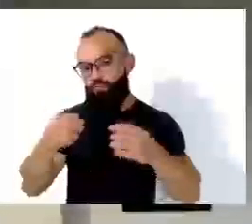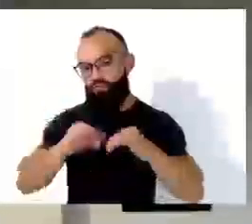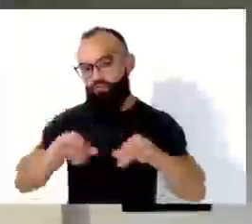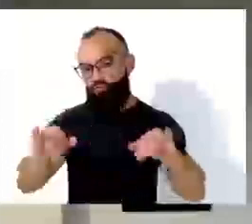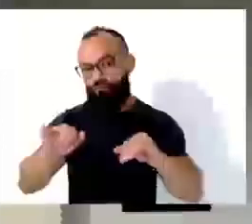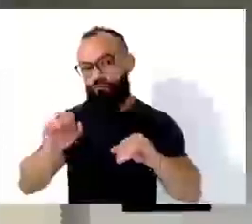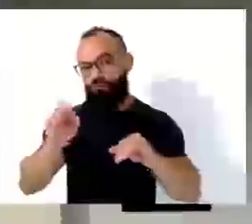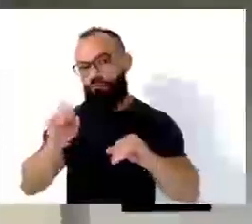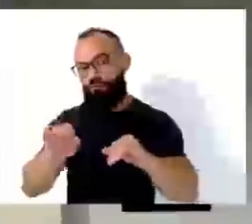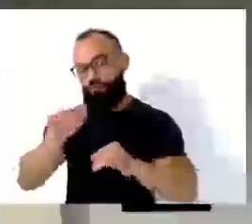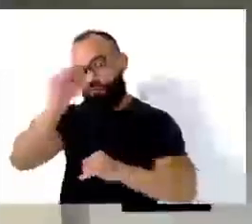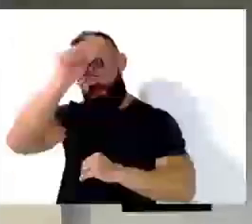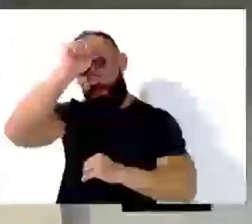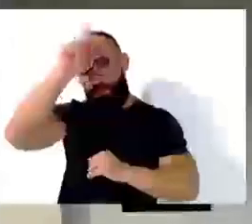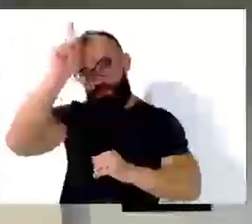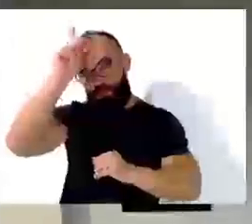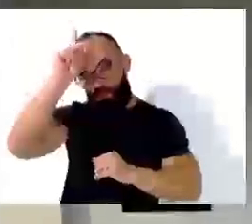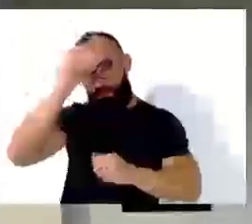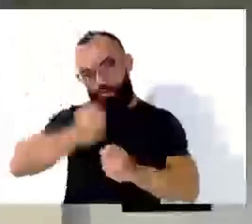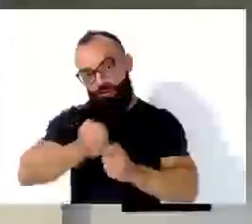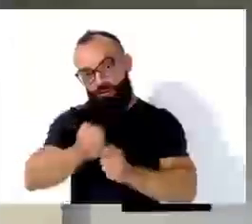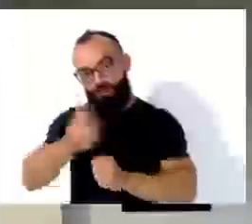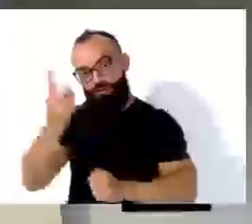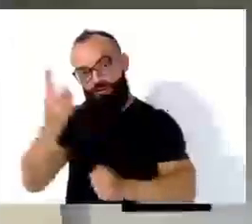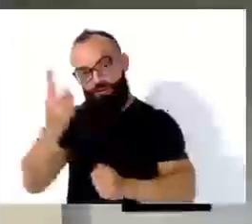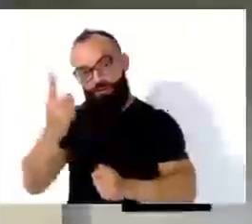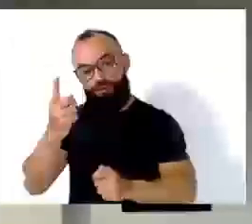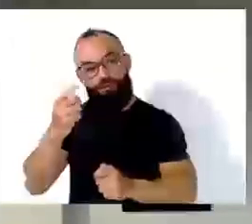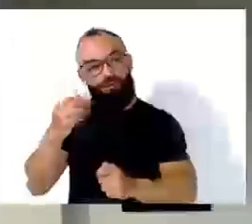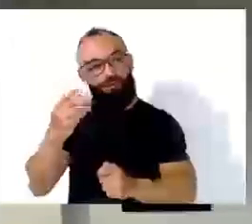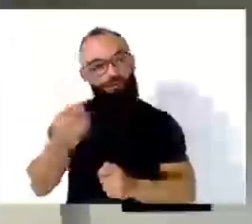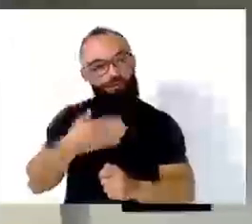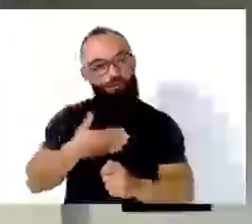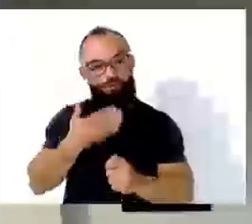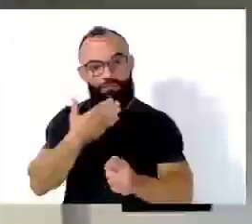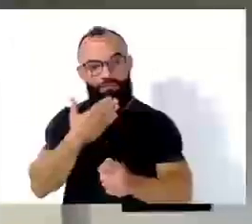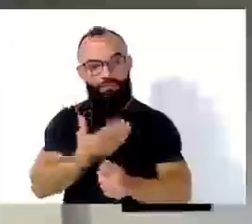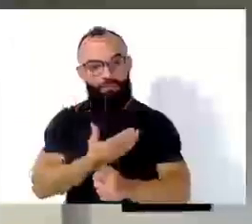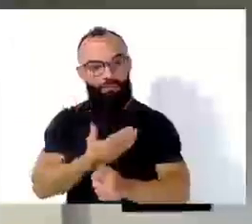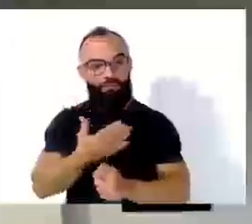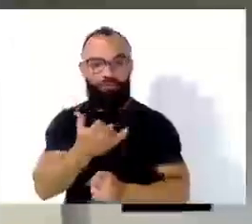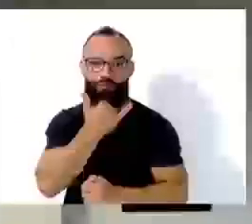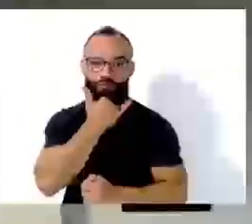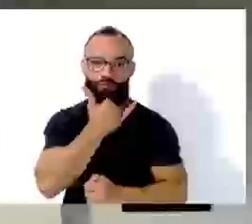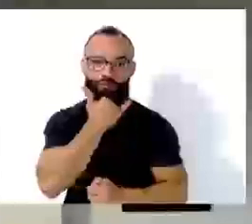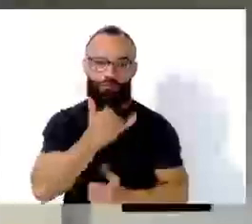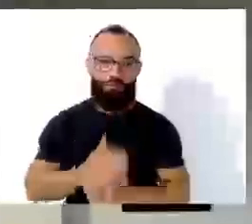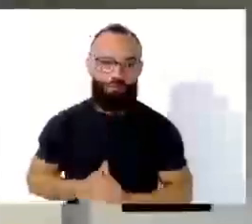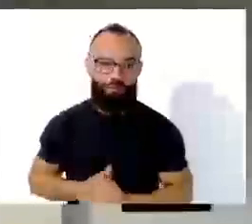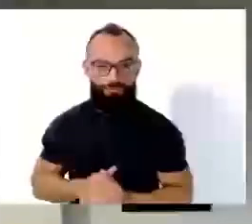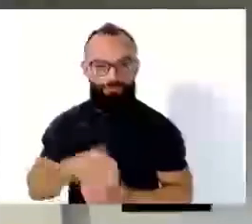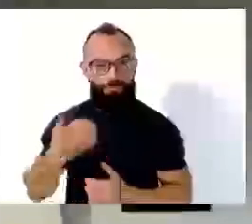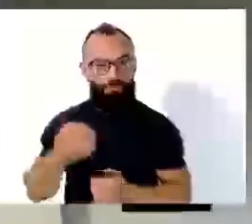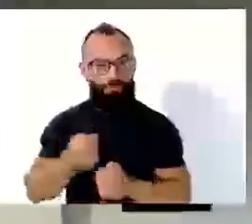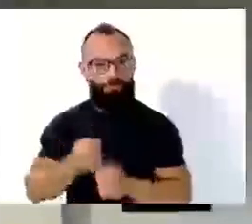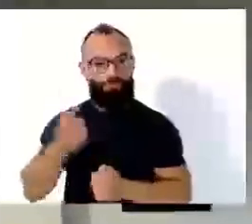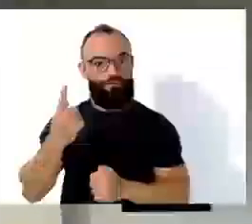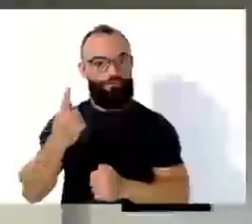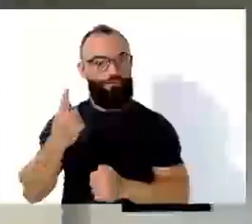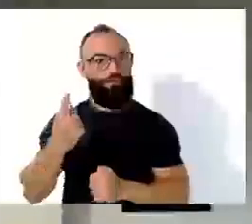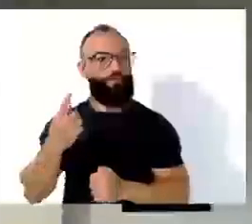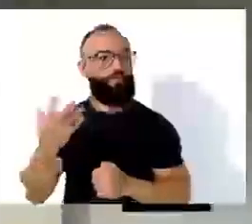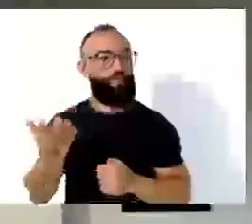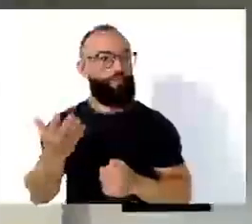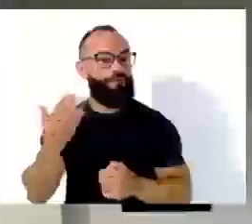foi o Executivo Municipal que soltou fogos com estampido, fica aqui o meu pedido de desculpas e vamos ver quem soltou realmente. Era só para contribuir.